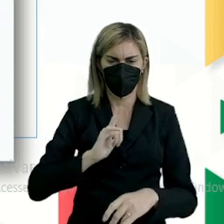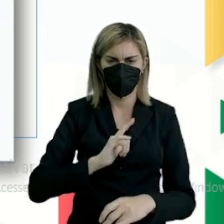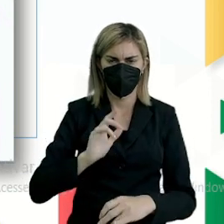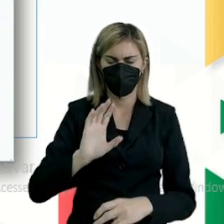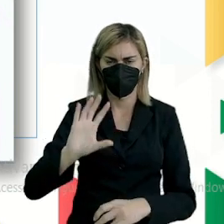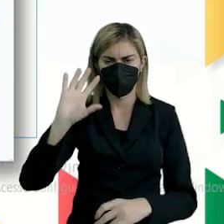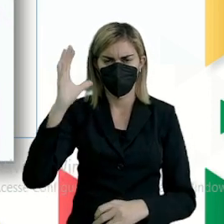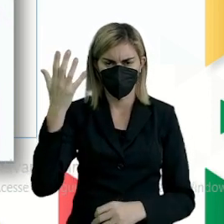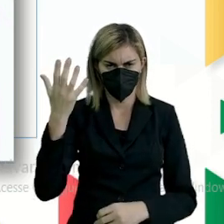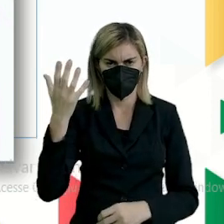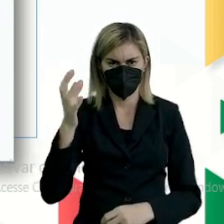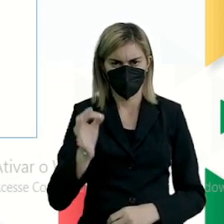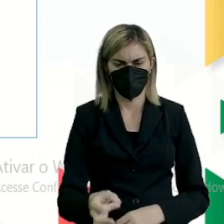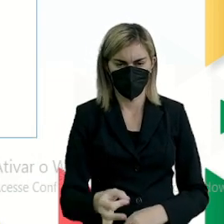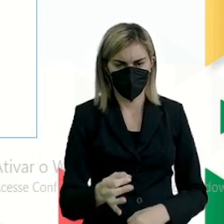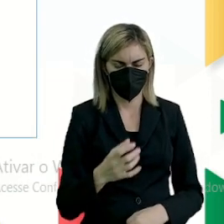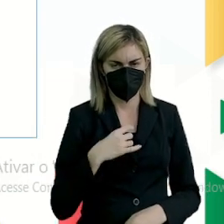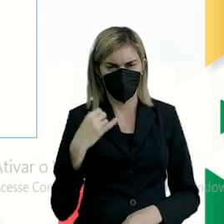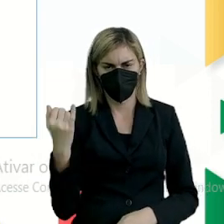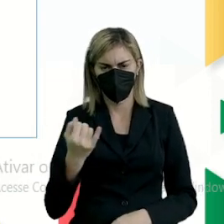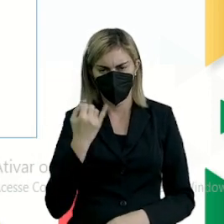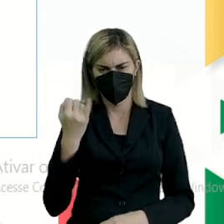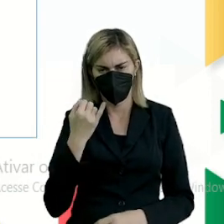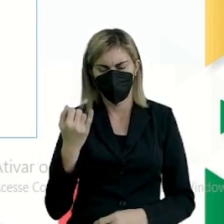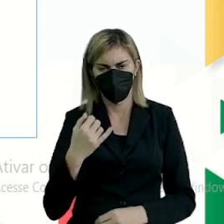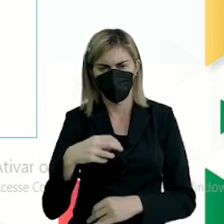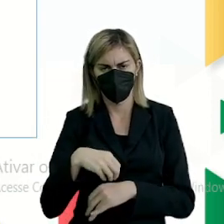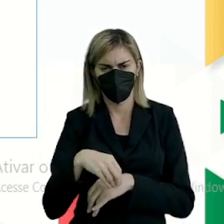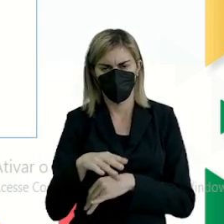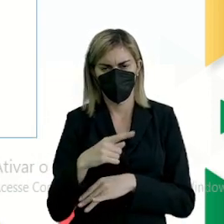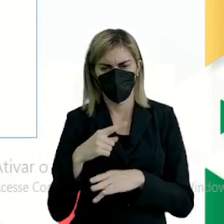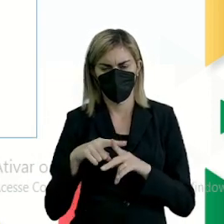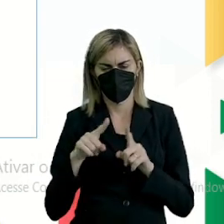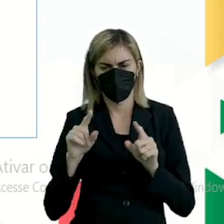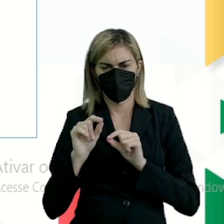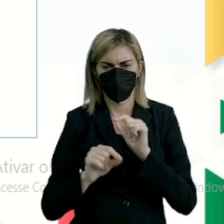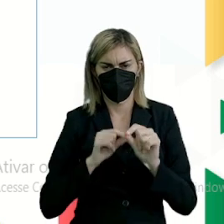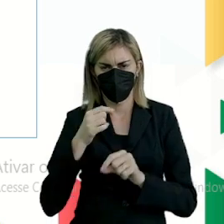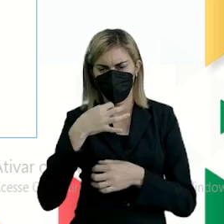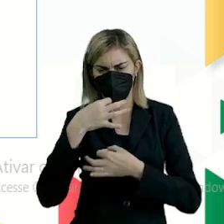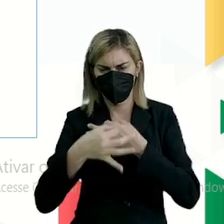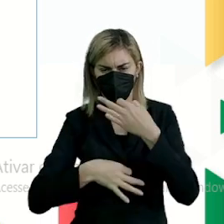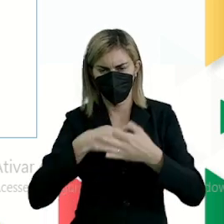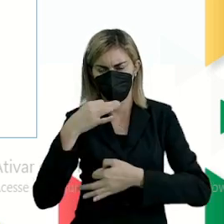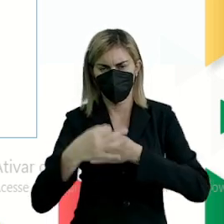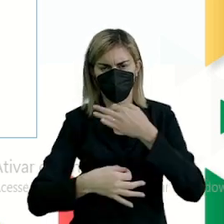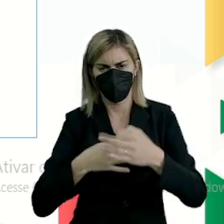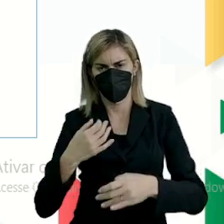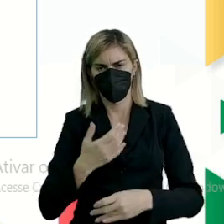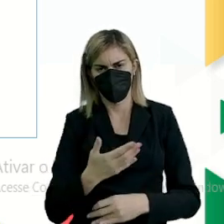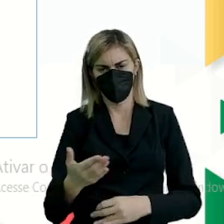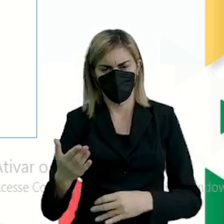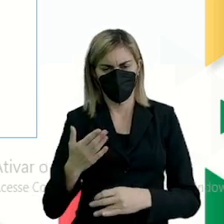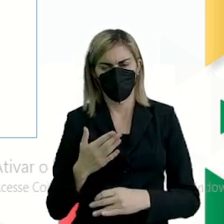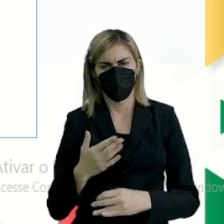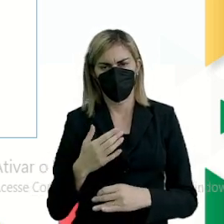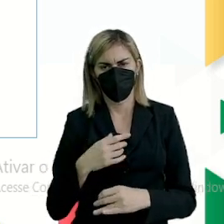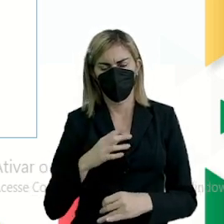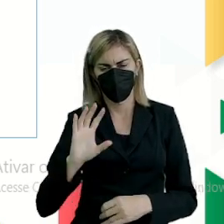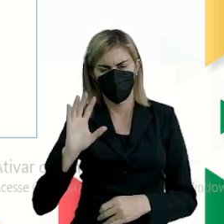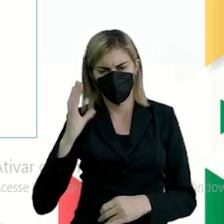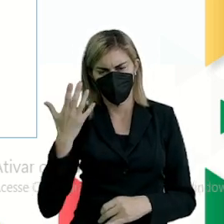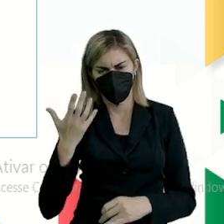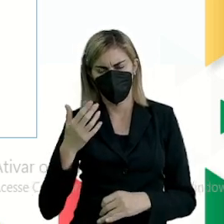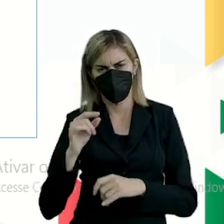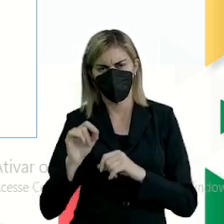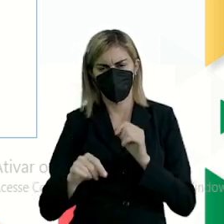fato, certo? É importante salientar isso. Mas o que seria uma opinião? Olhe na tela. Opinião. O fato